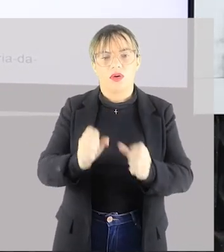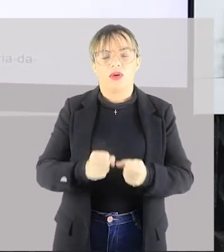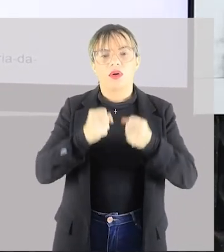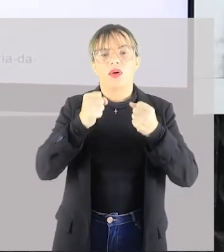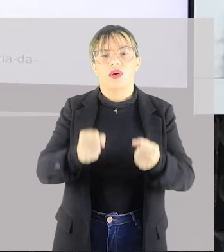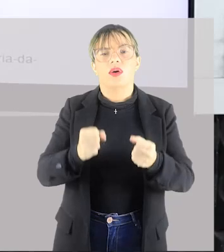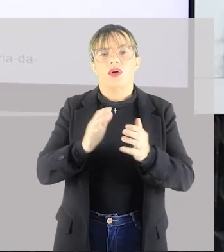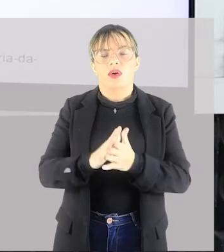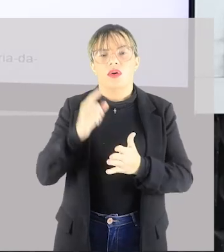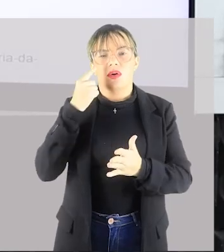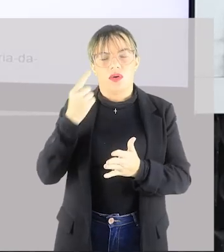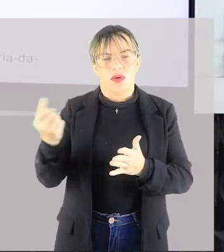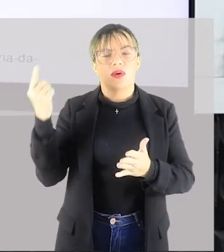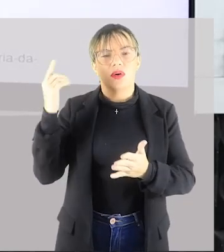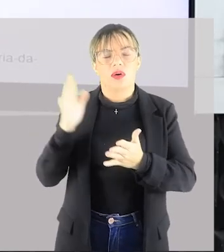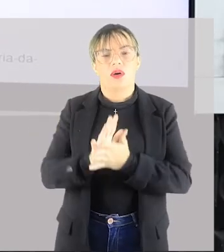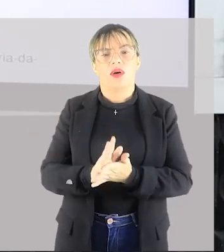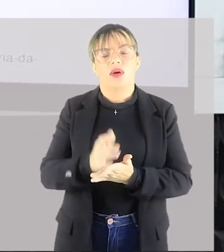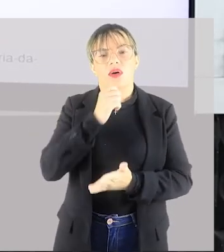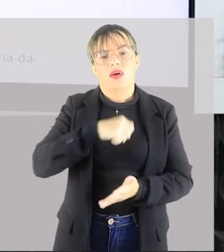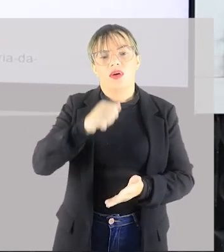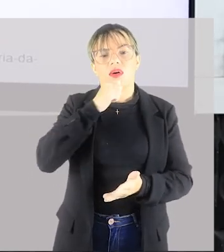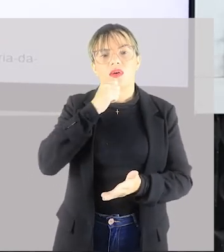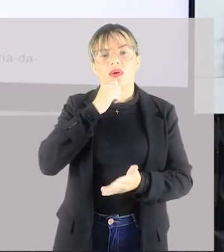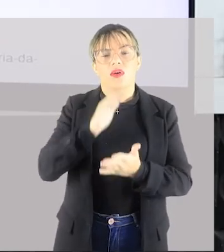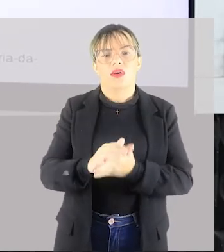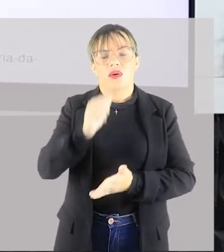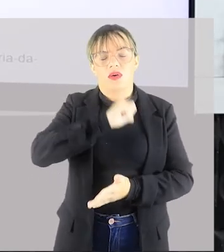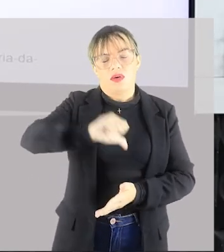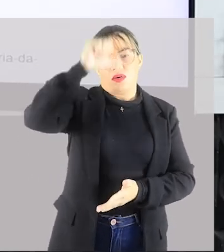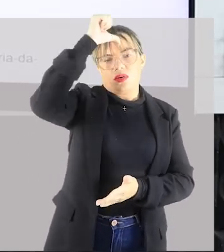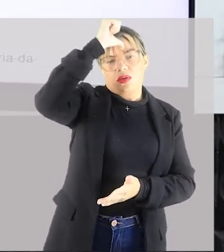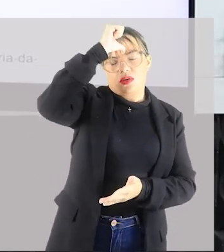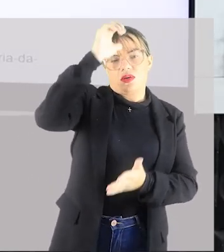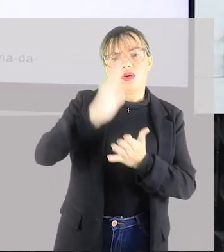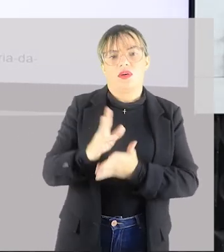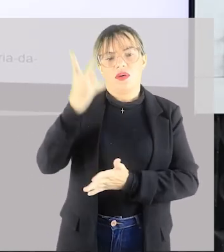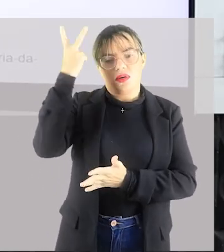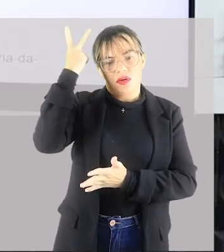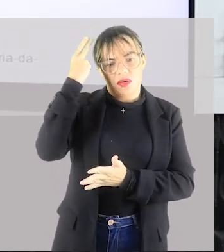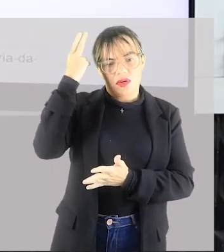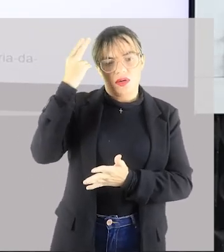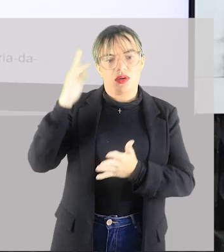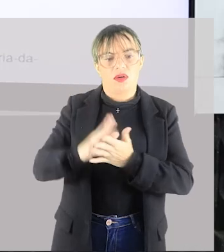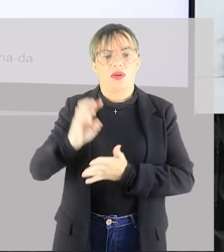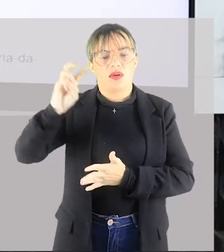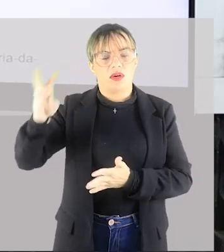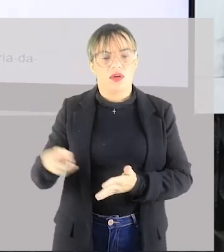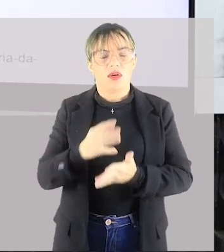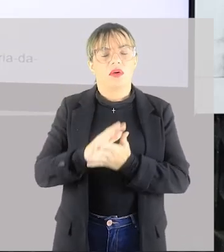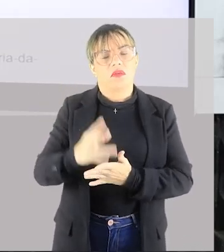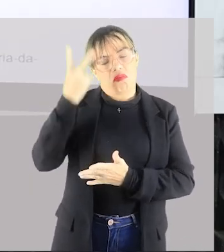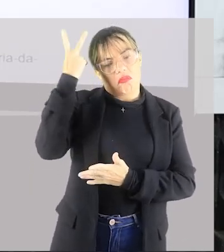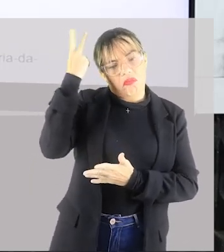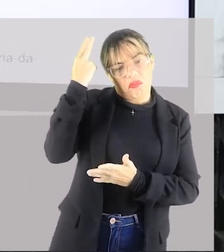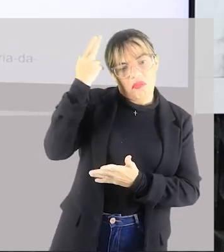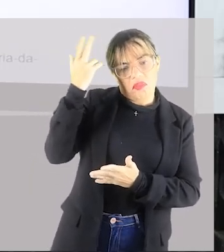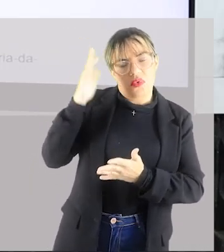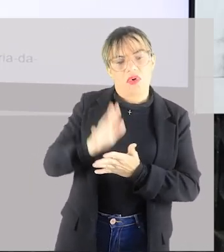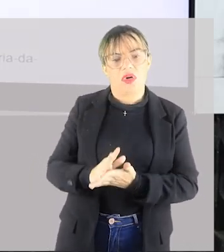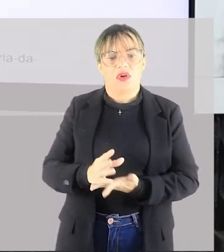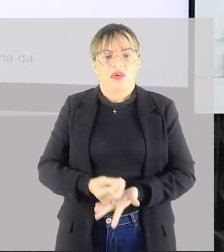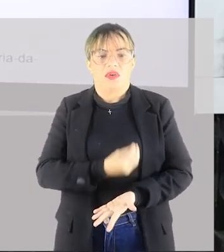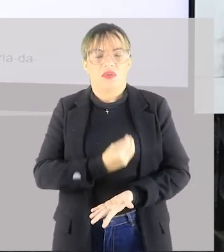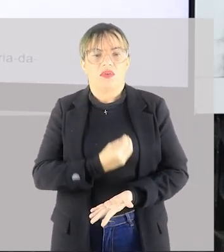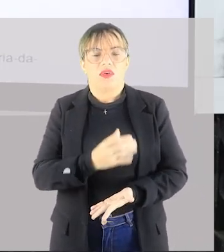isso com bastante frequência ainda na Índia, bem comum as danças milenares. E sobreviveram ao